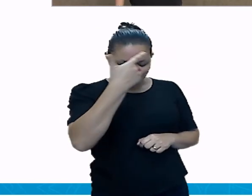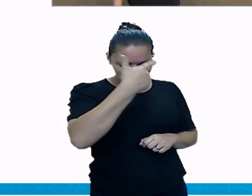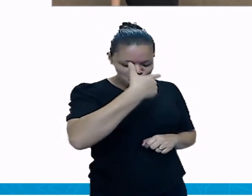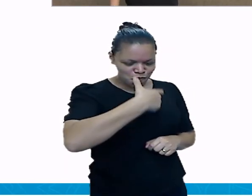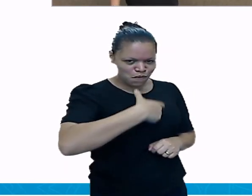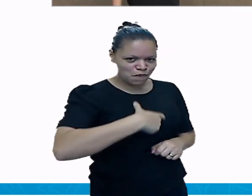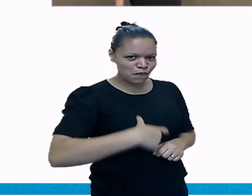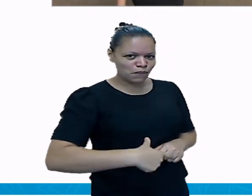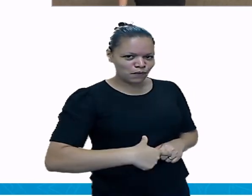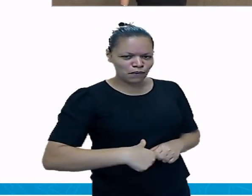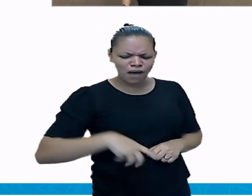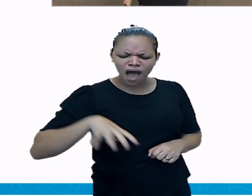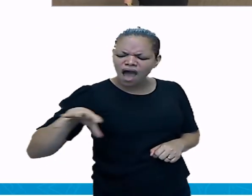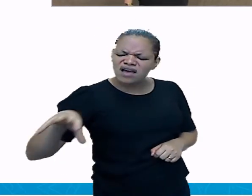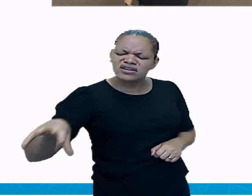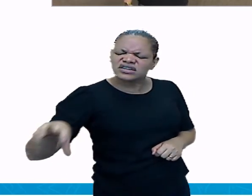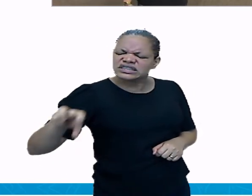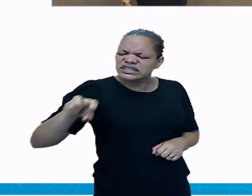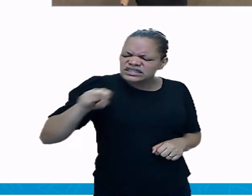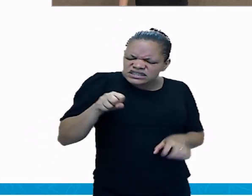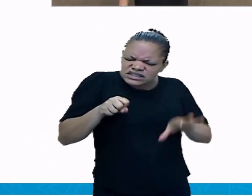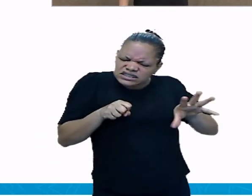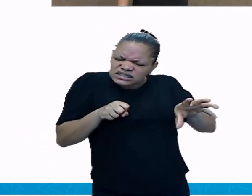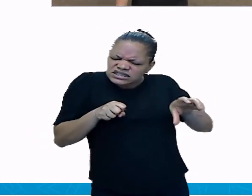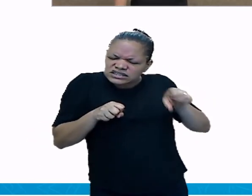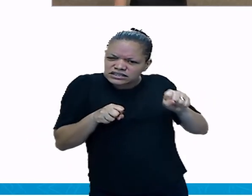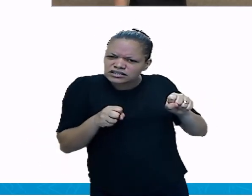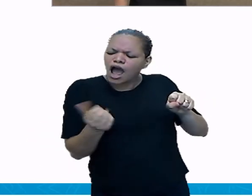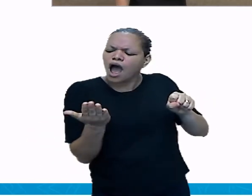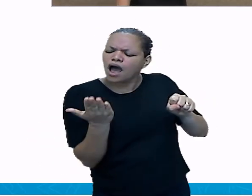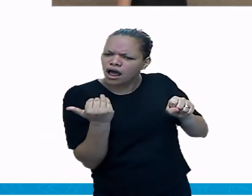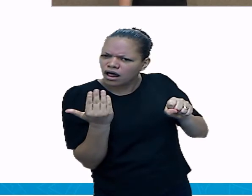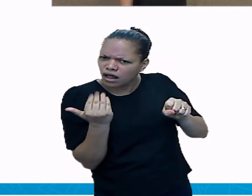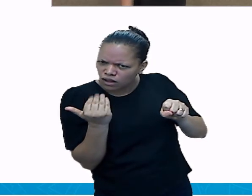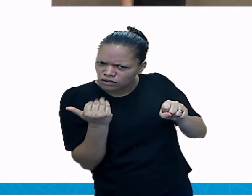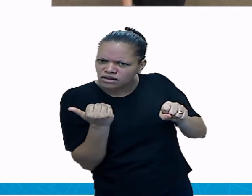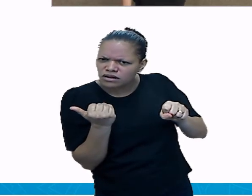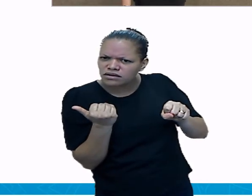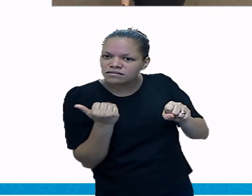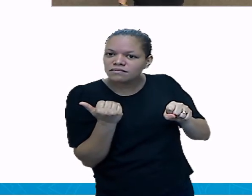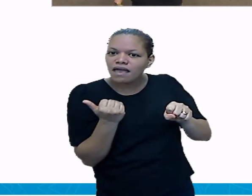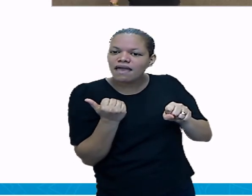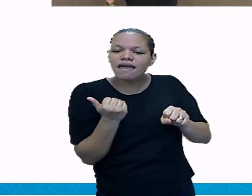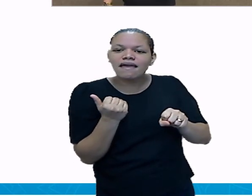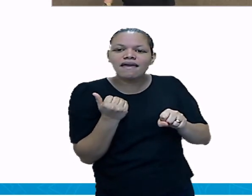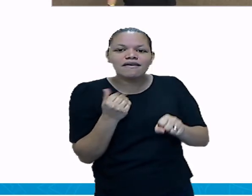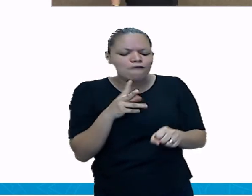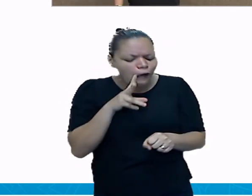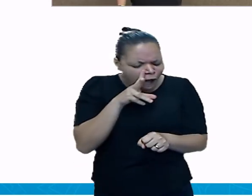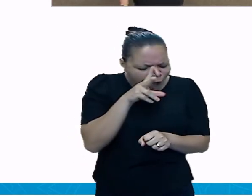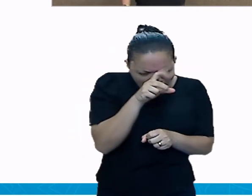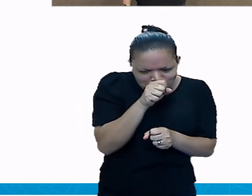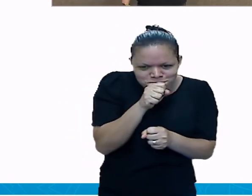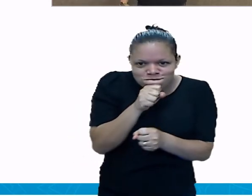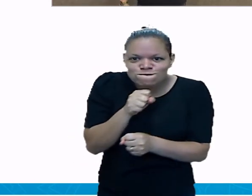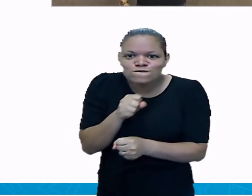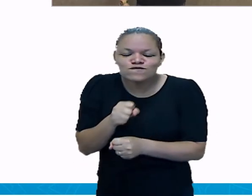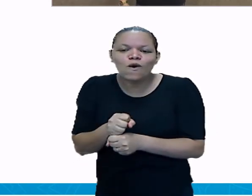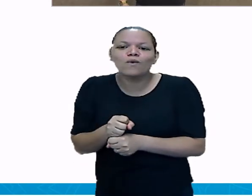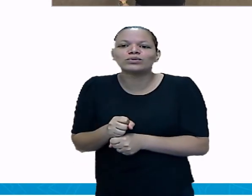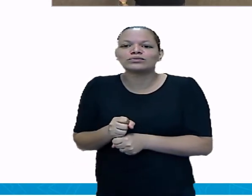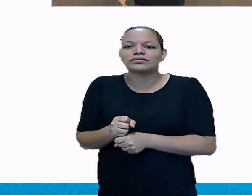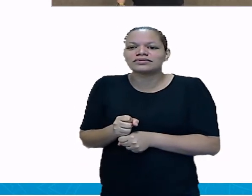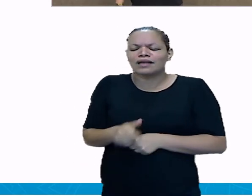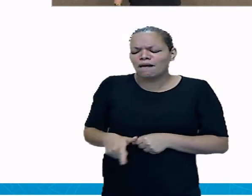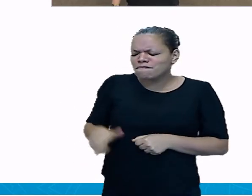dos alimentos a energia necessária para realizar suas funções? A energia contida nos alimentos